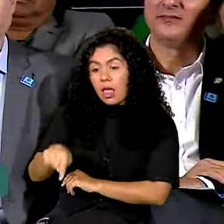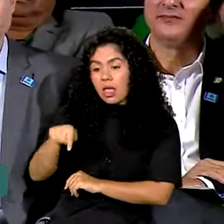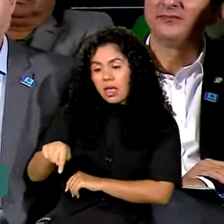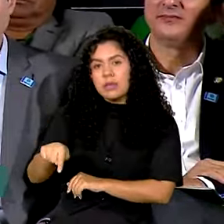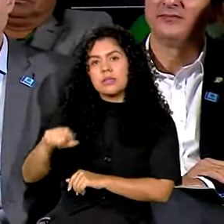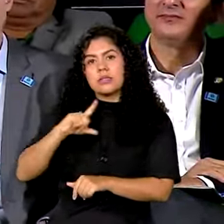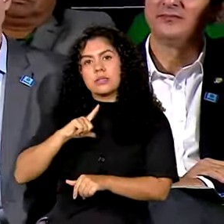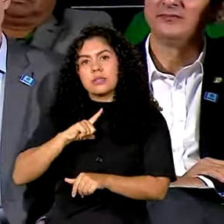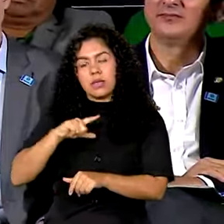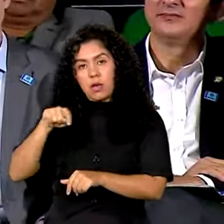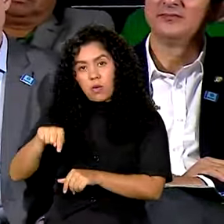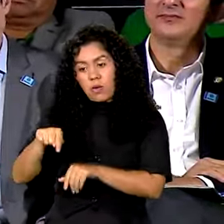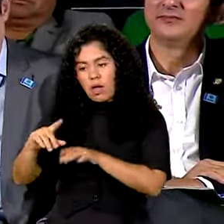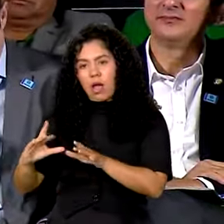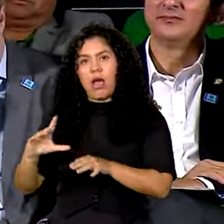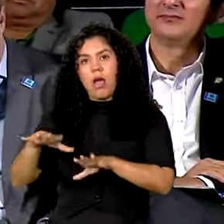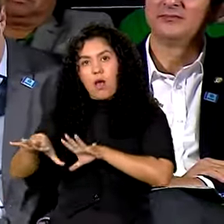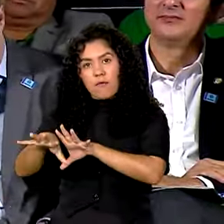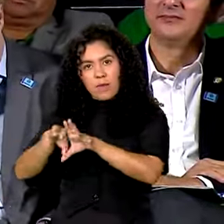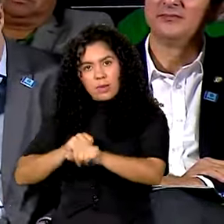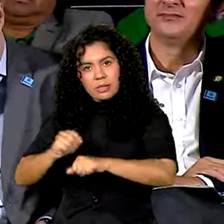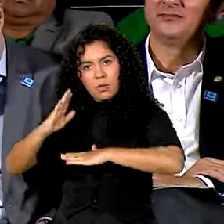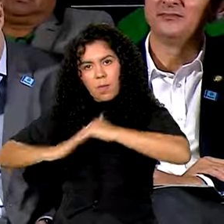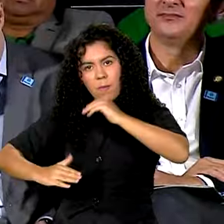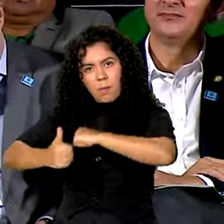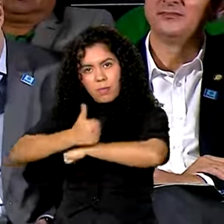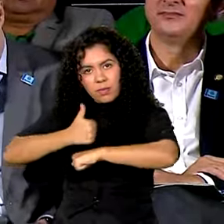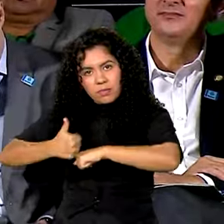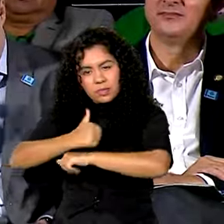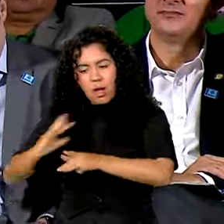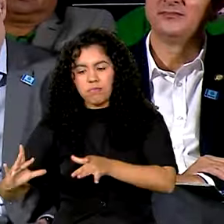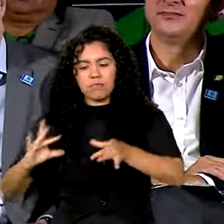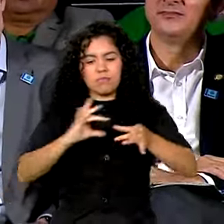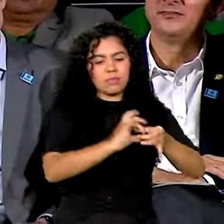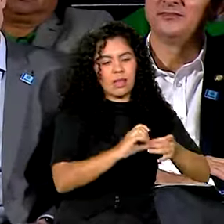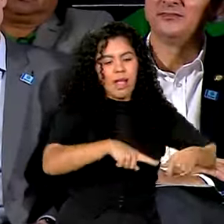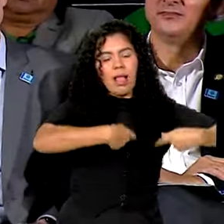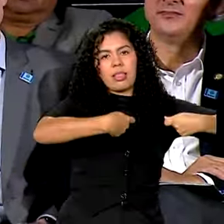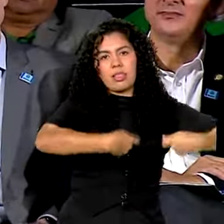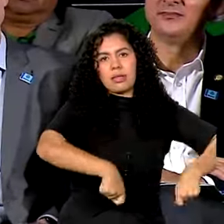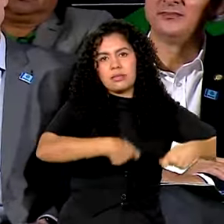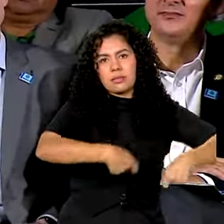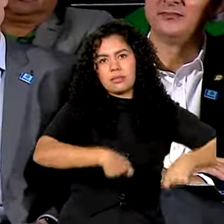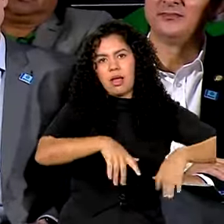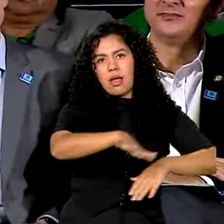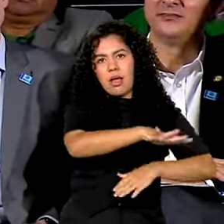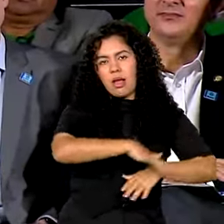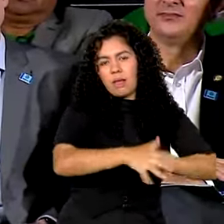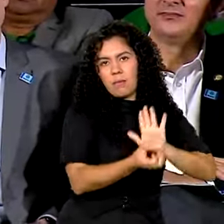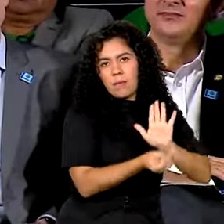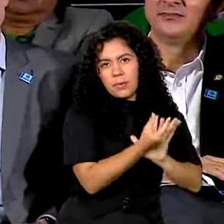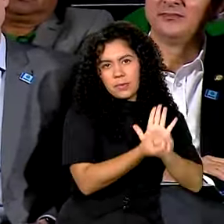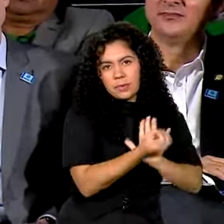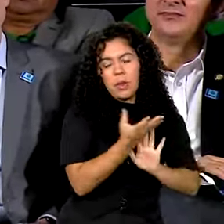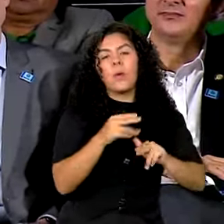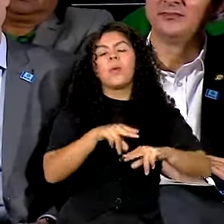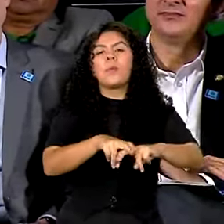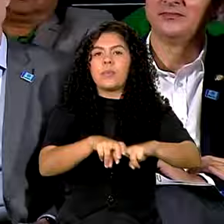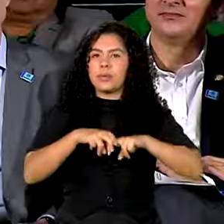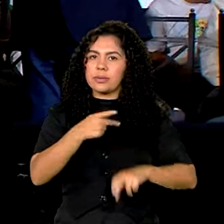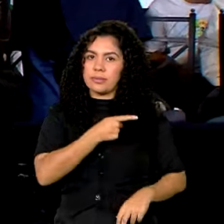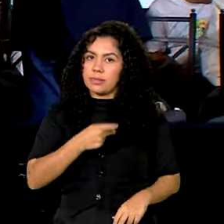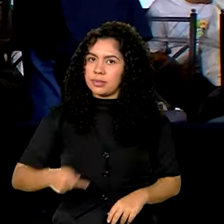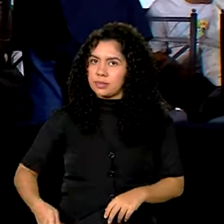entre a formação profissional e a necessidade do setor produtivo. Por isso, o presidente